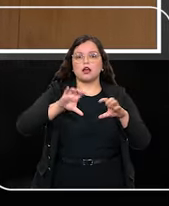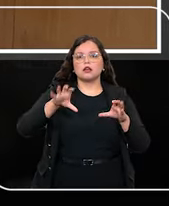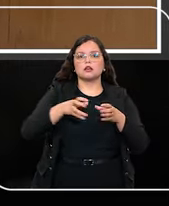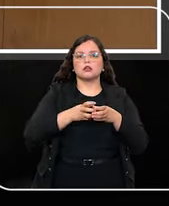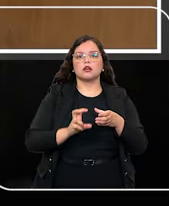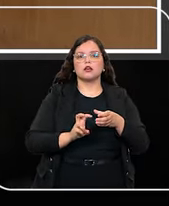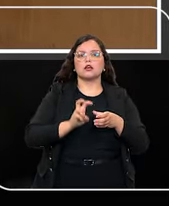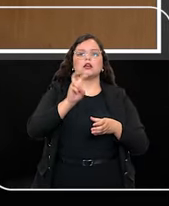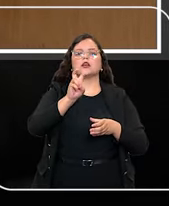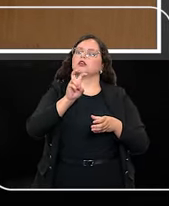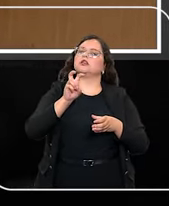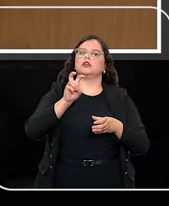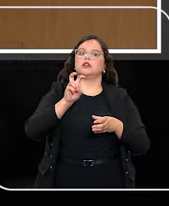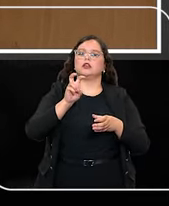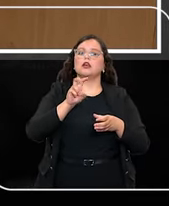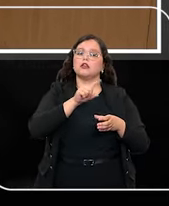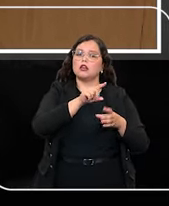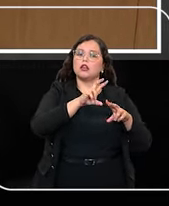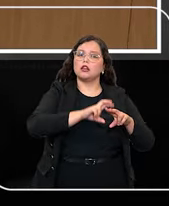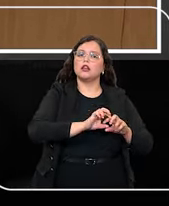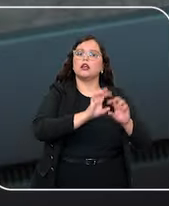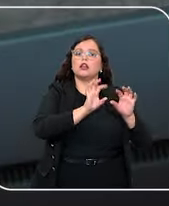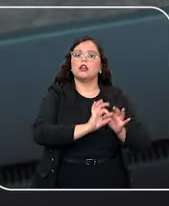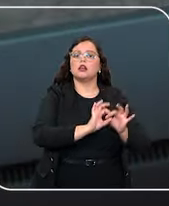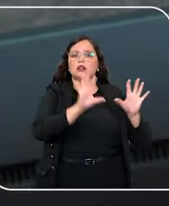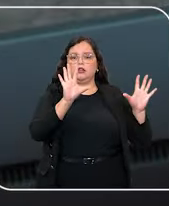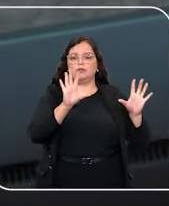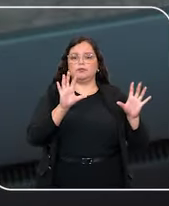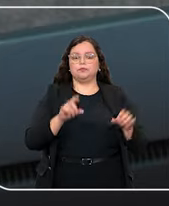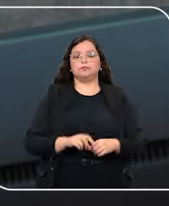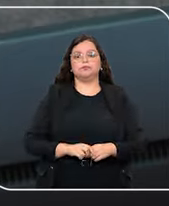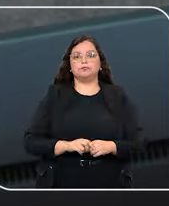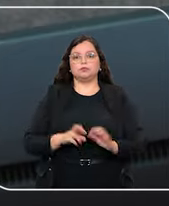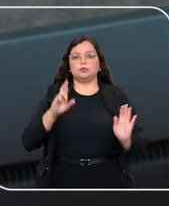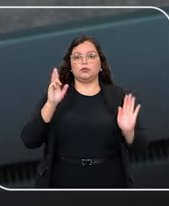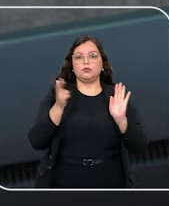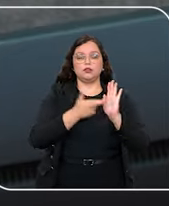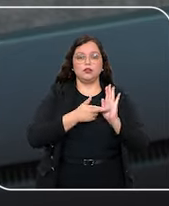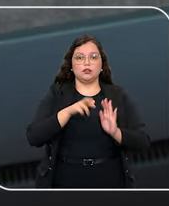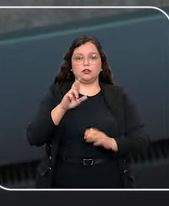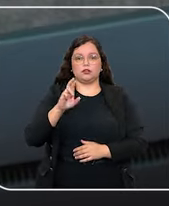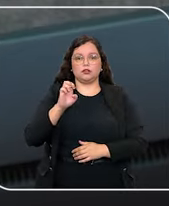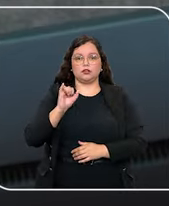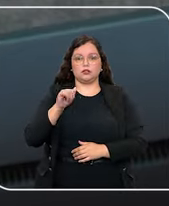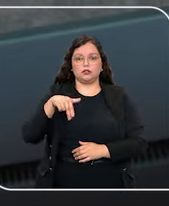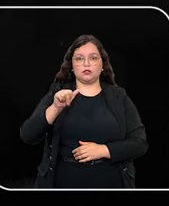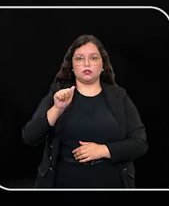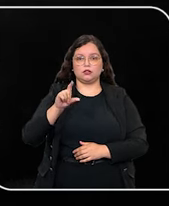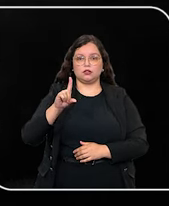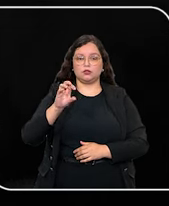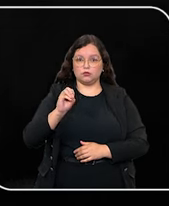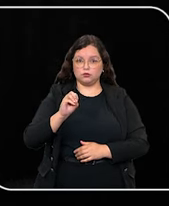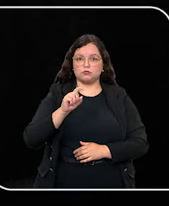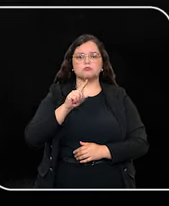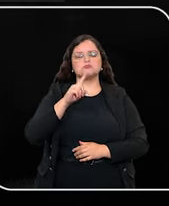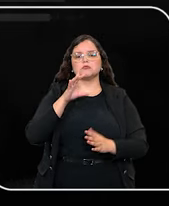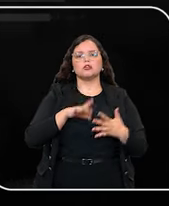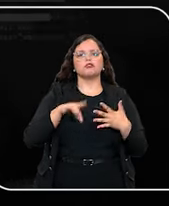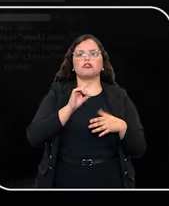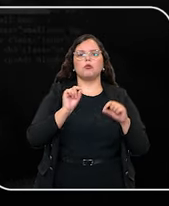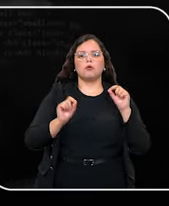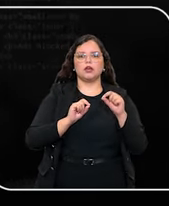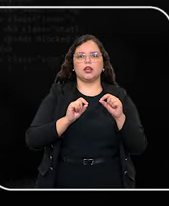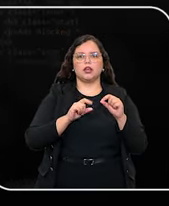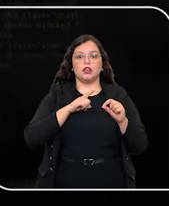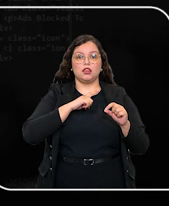STJ absolveu o Carlos Edmilson da Silva. O relator do caso, o ministro Reinaldo Soares da Fonseca, destacou que as condenações foram